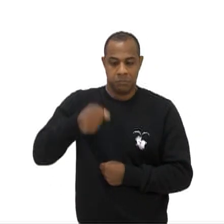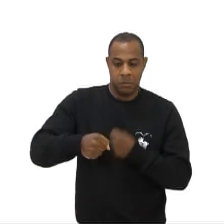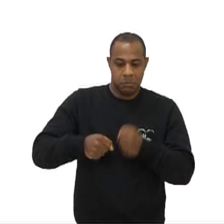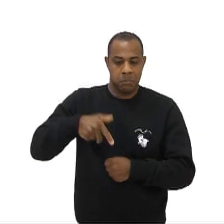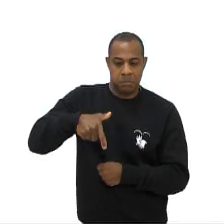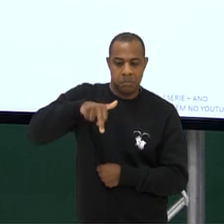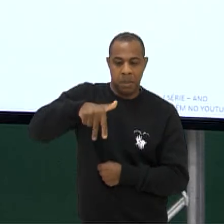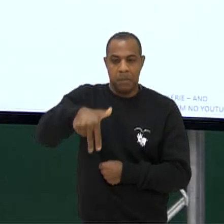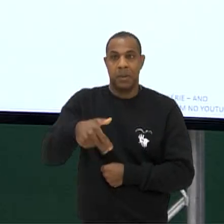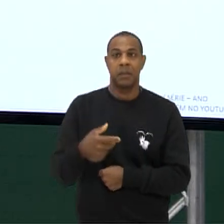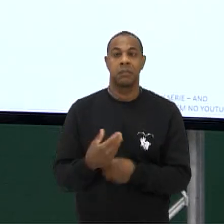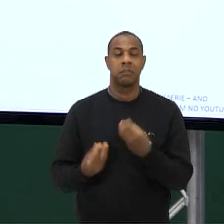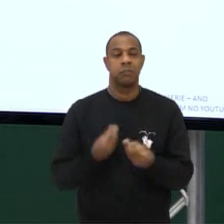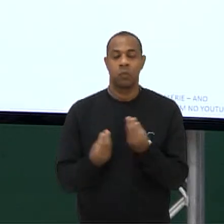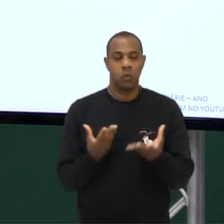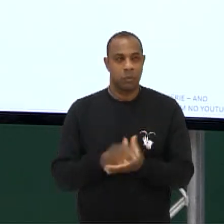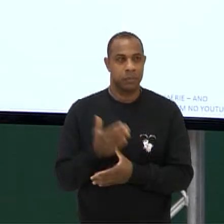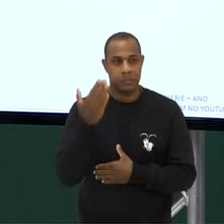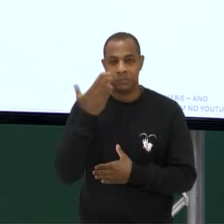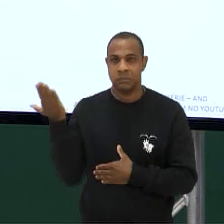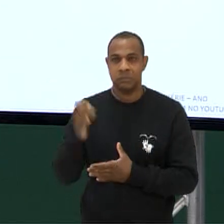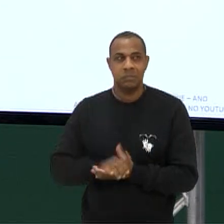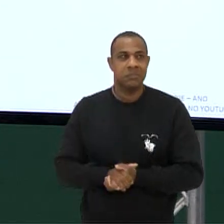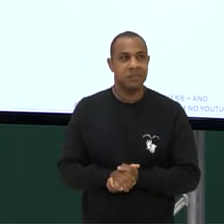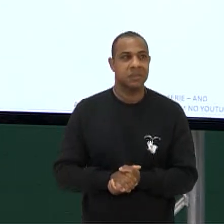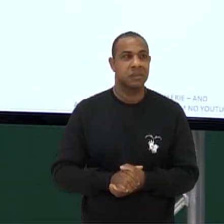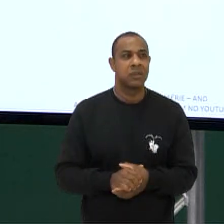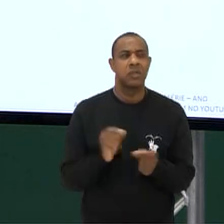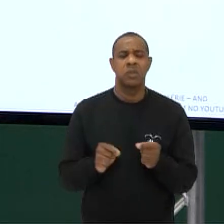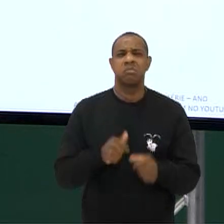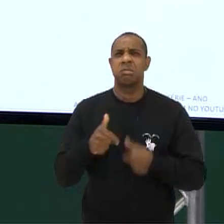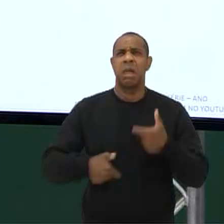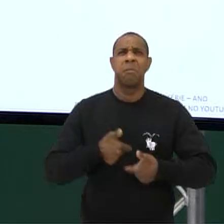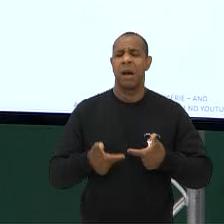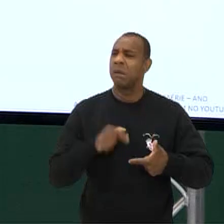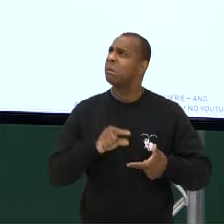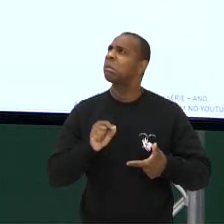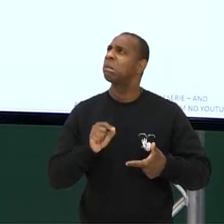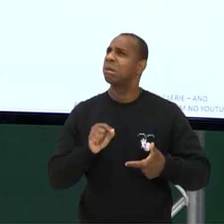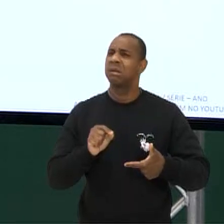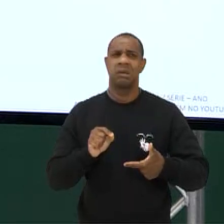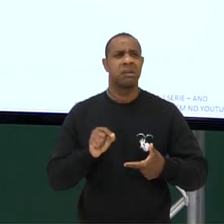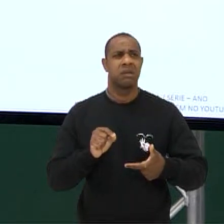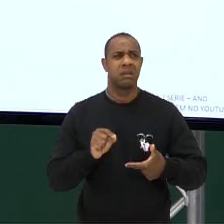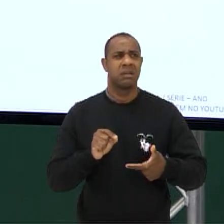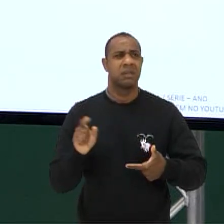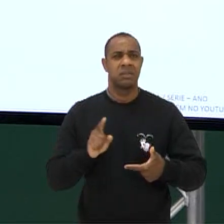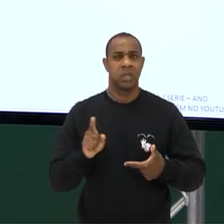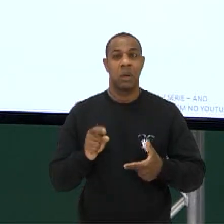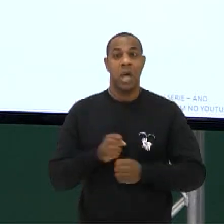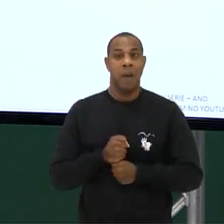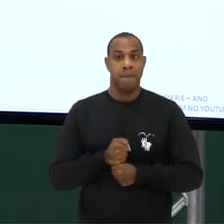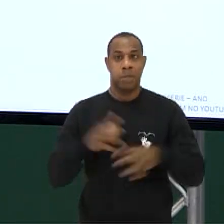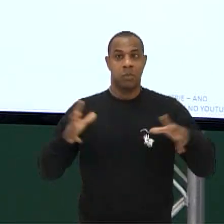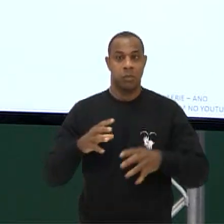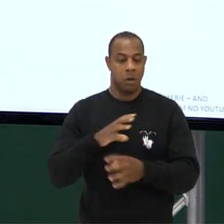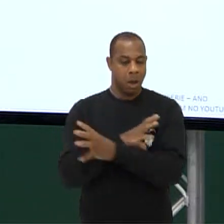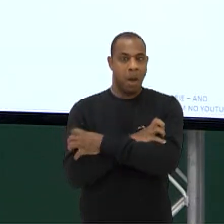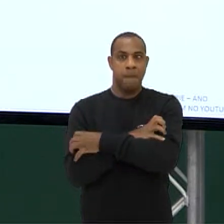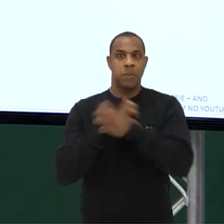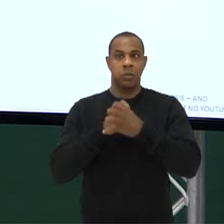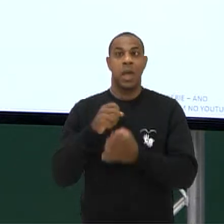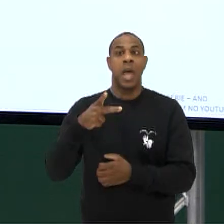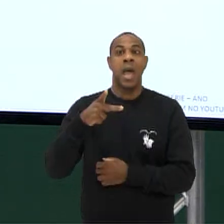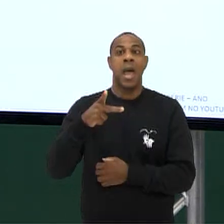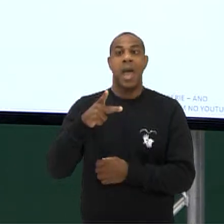Cara Trabalho Estou falando em trabalho Aqui O cara fala O que tem a ver com trabalho Gente isso aqui é explosão muscular Trabalho pode ser relacionado Com